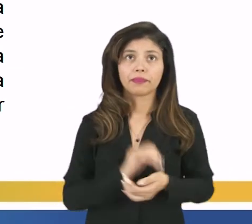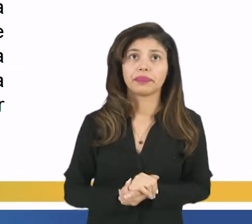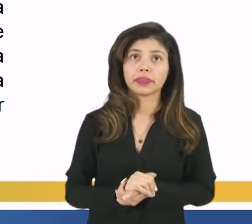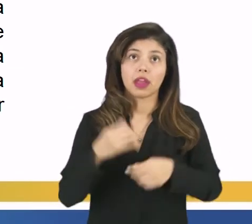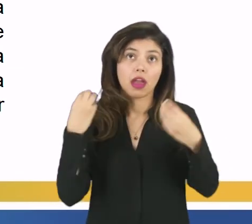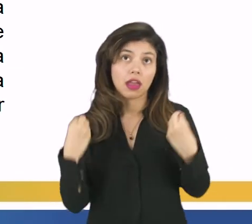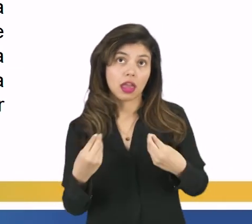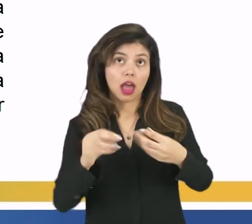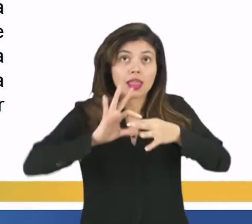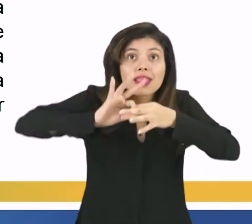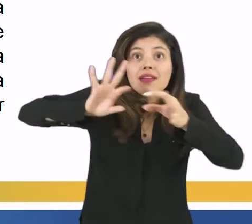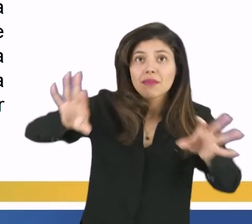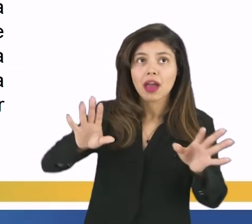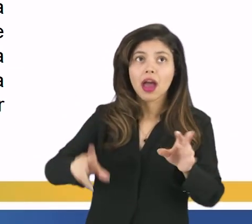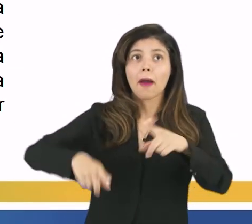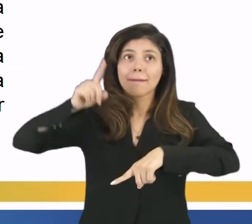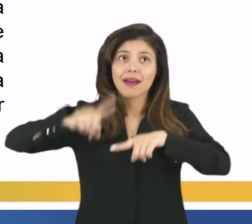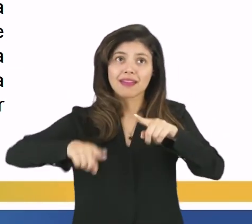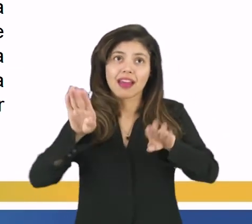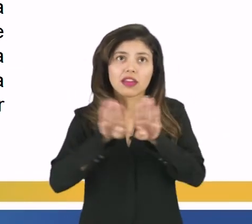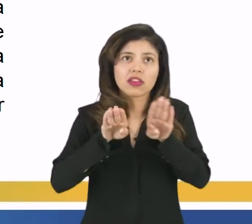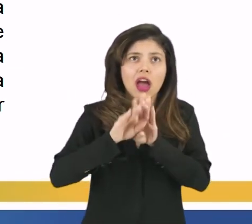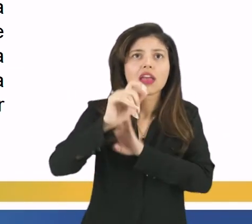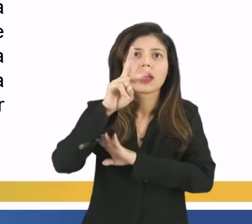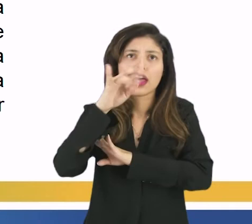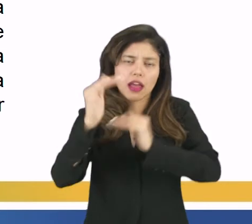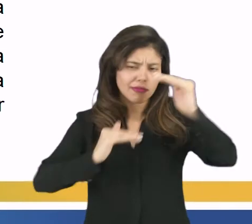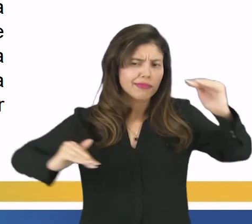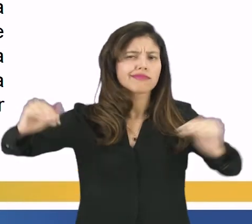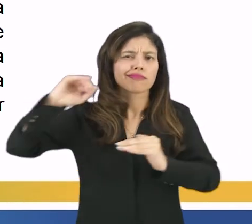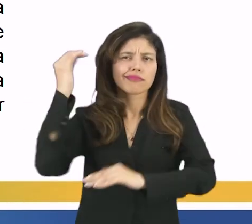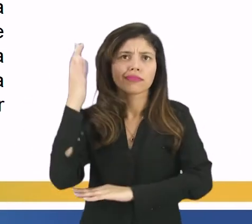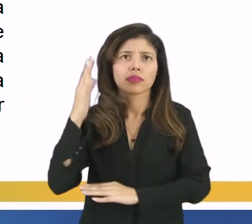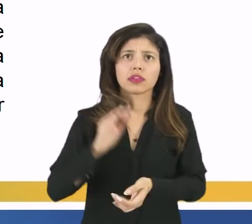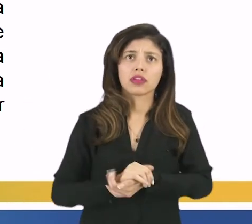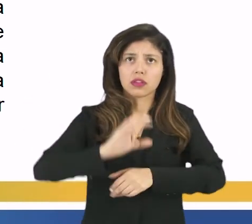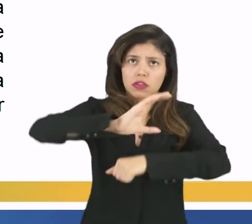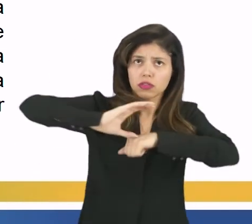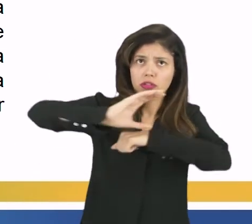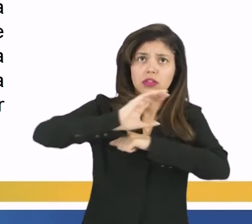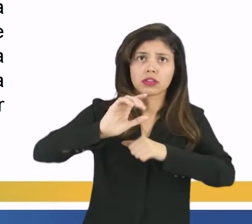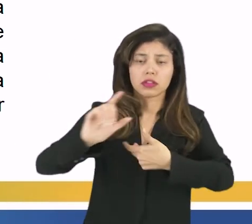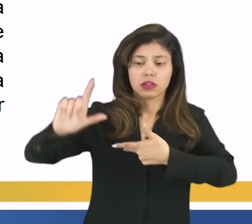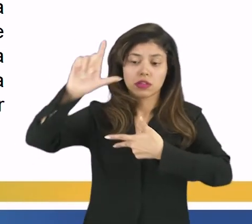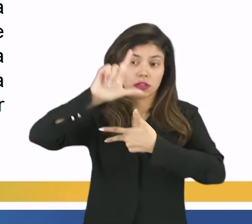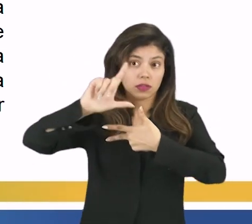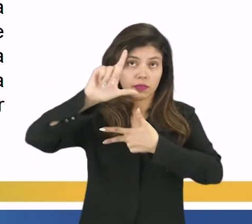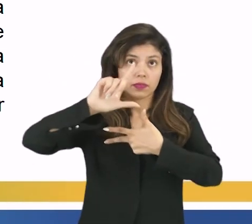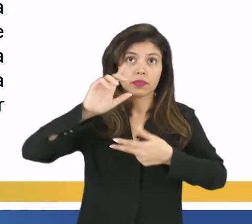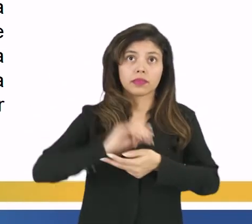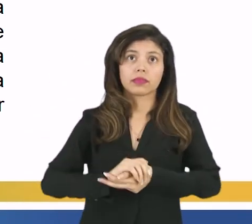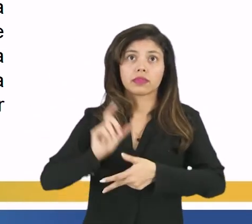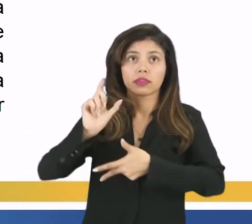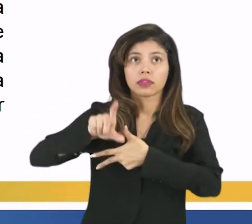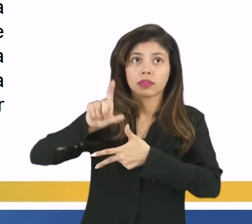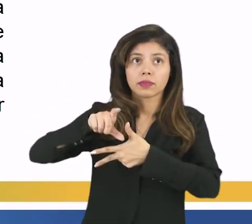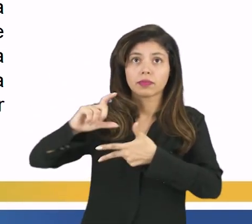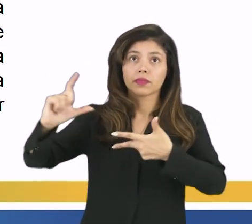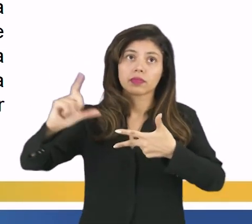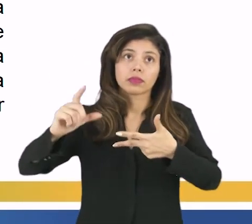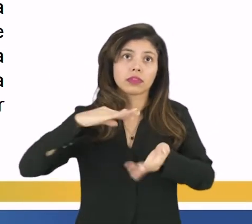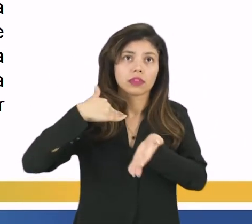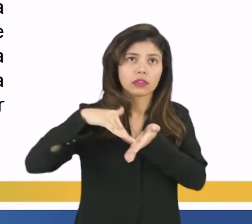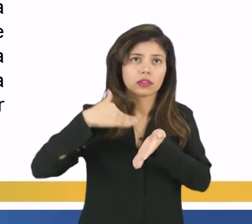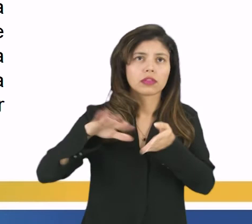para que delibere sobre matéria de acentuada relevância de natureza constitucional, legislativa ou administrativa,